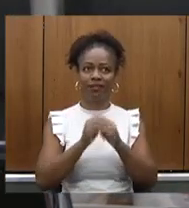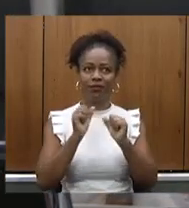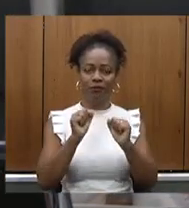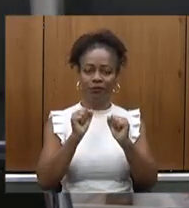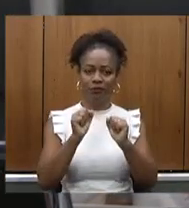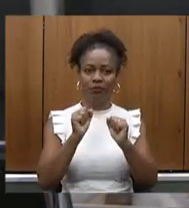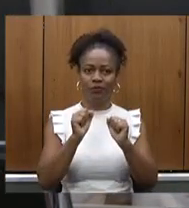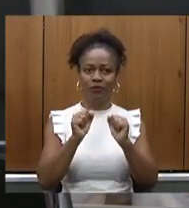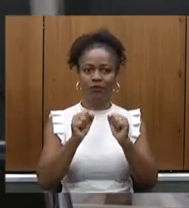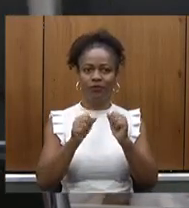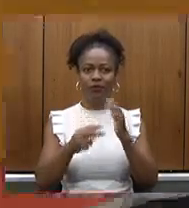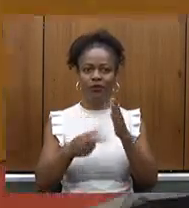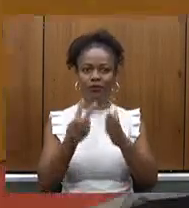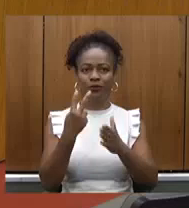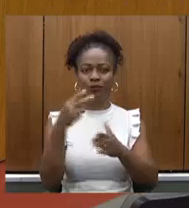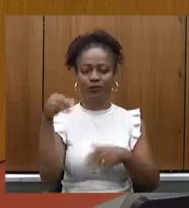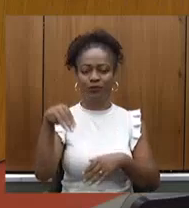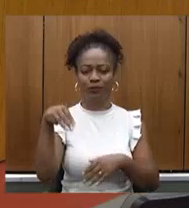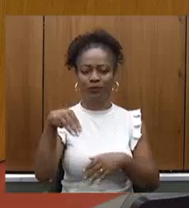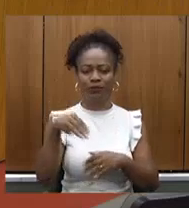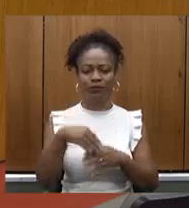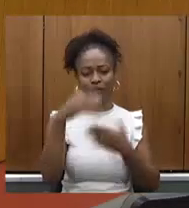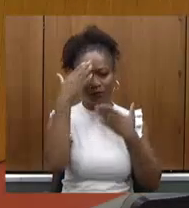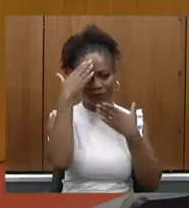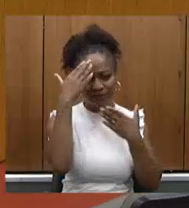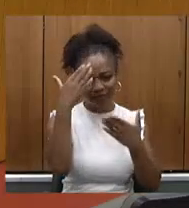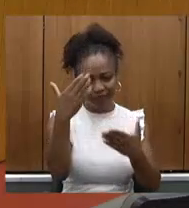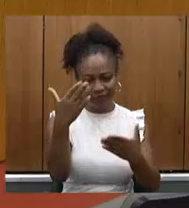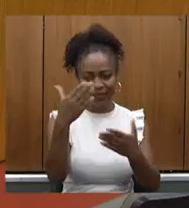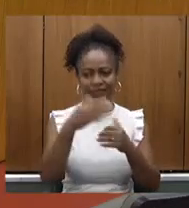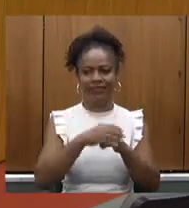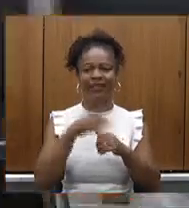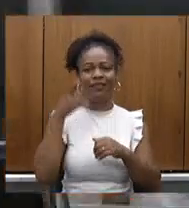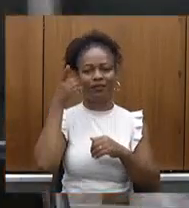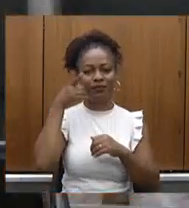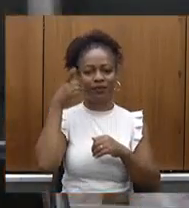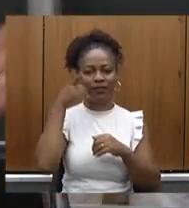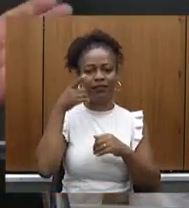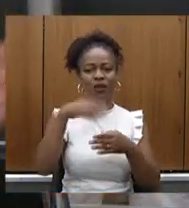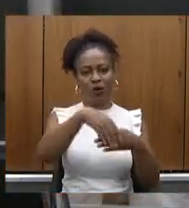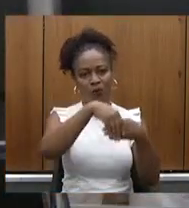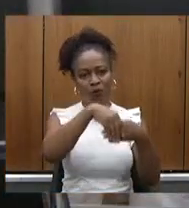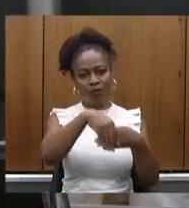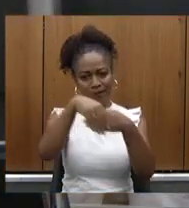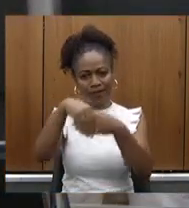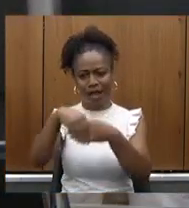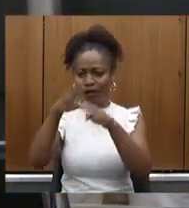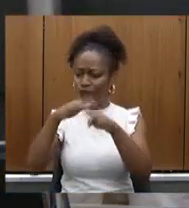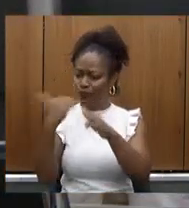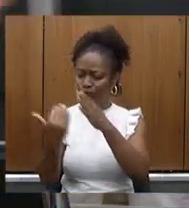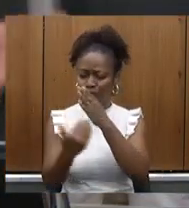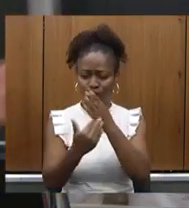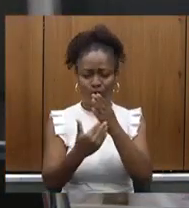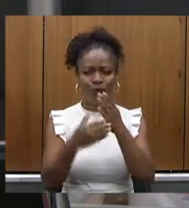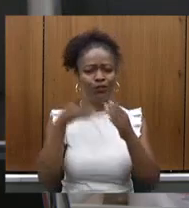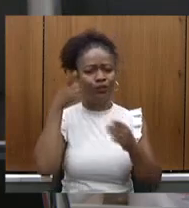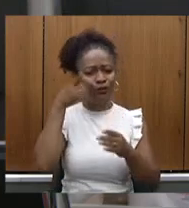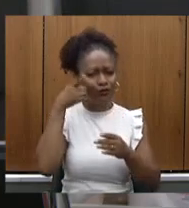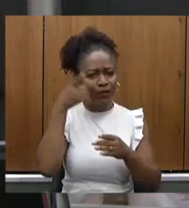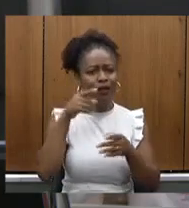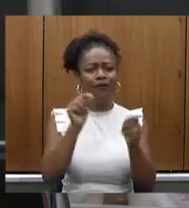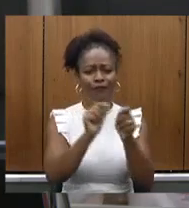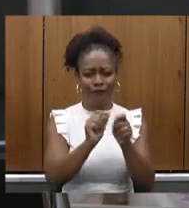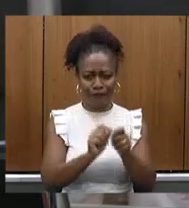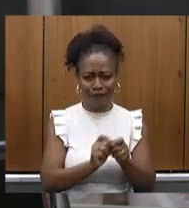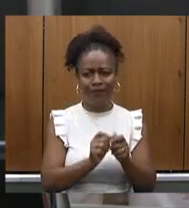2 muito obrigado excelência deputado João Vítor Xavier quero cumprimentar todos os deputados que presidem fazem parte dessa